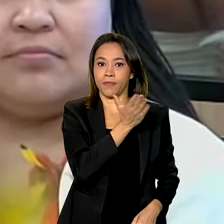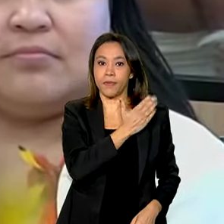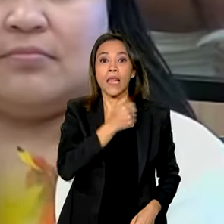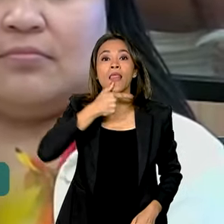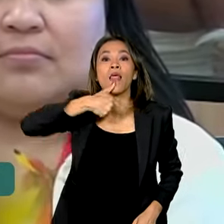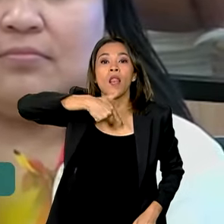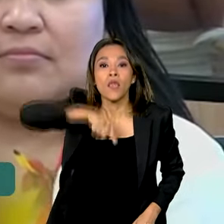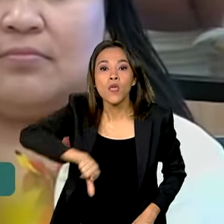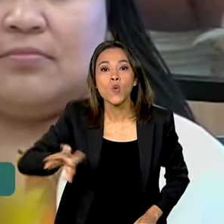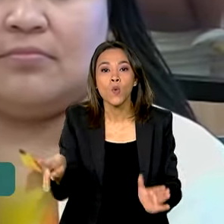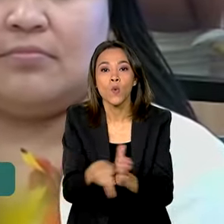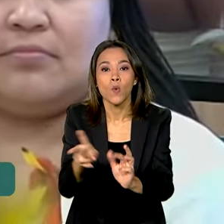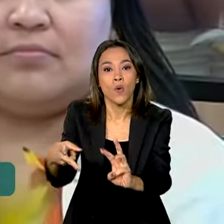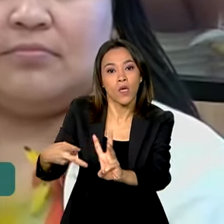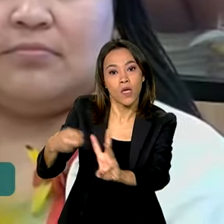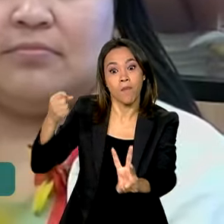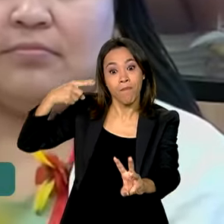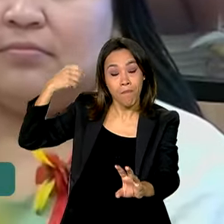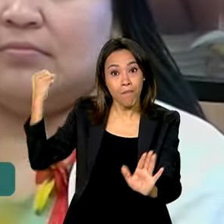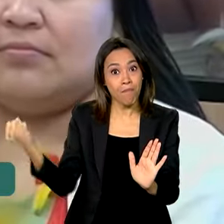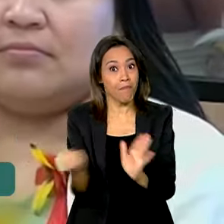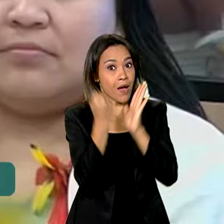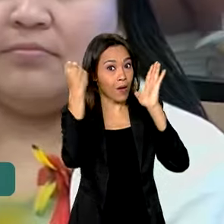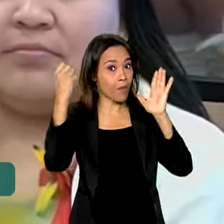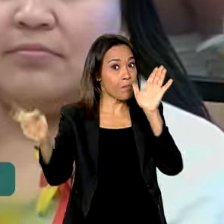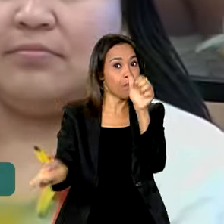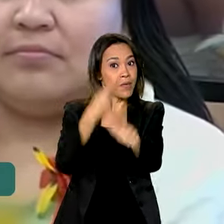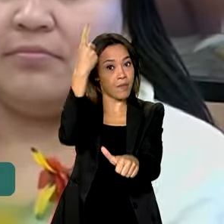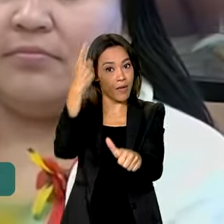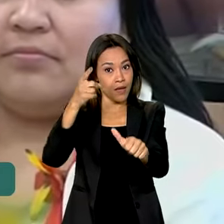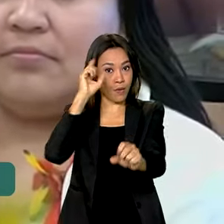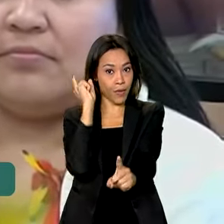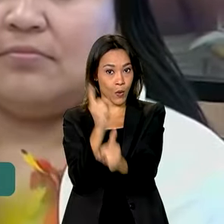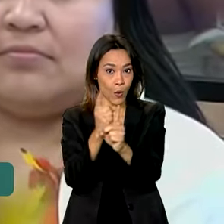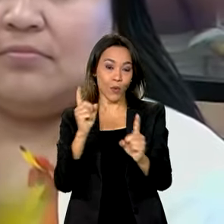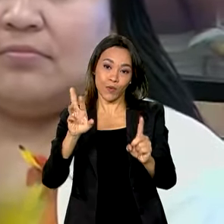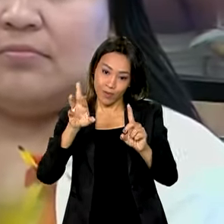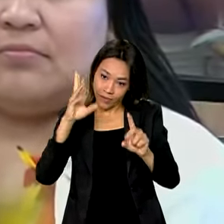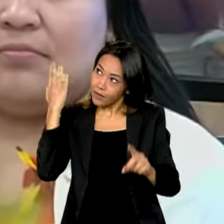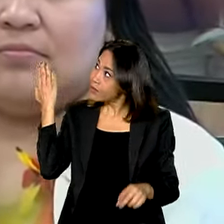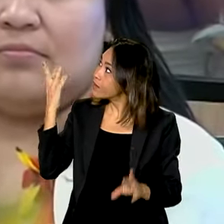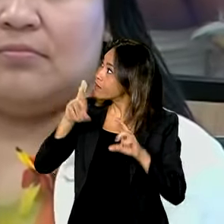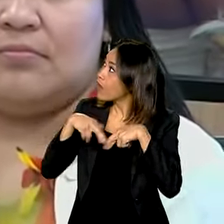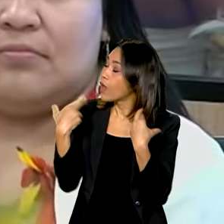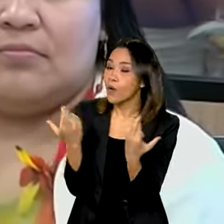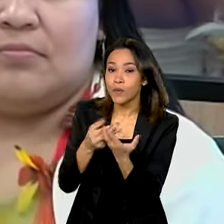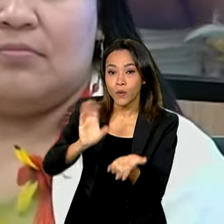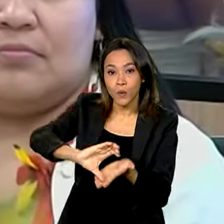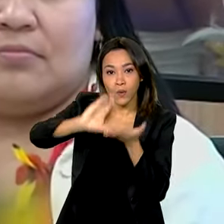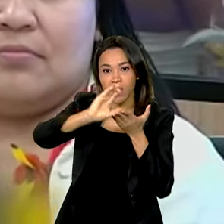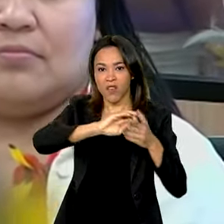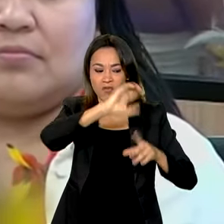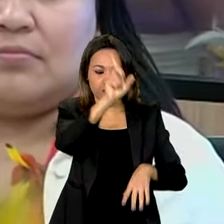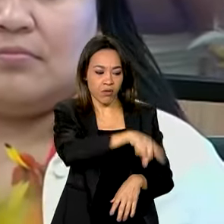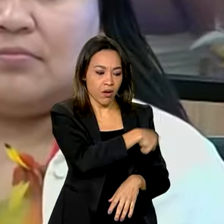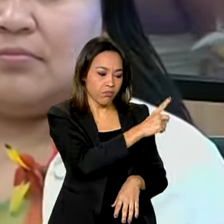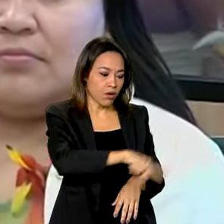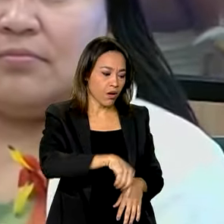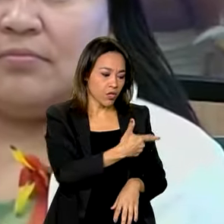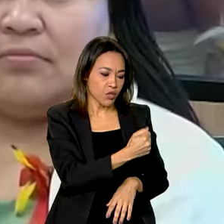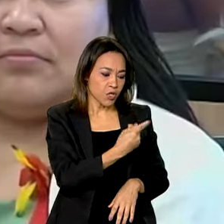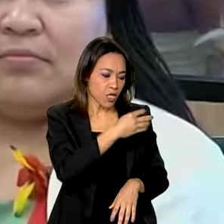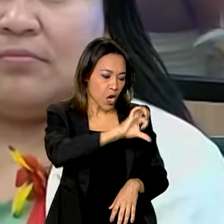marcou a abertura do primeiro encontro do Conselho Nacional de Política Indigenista, destituído em 2019